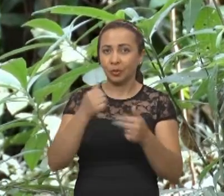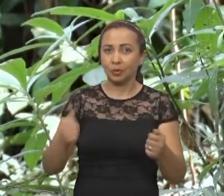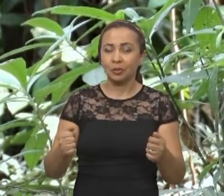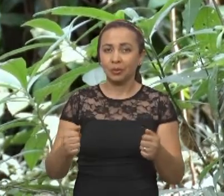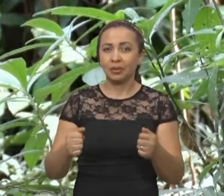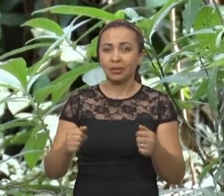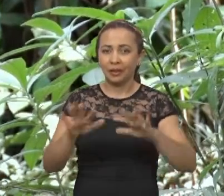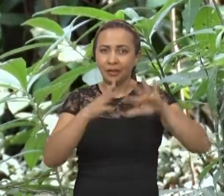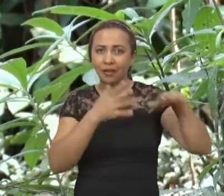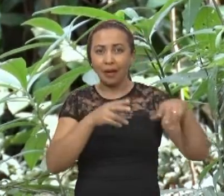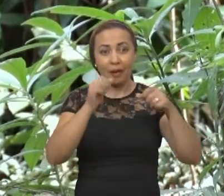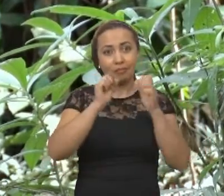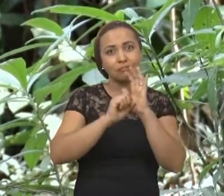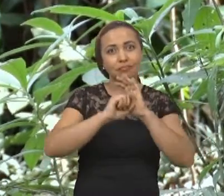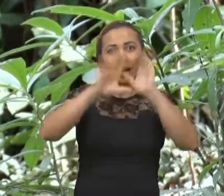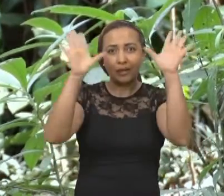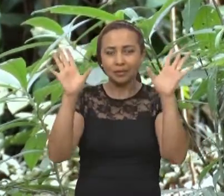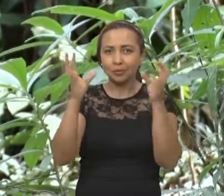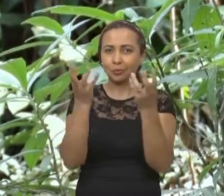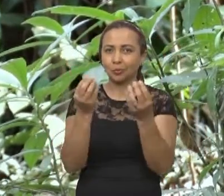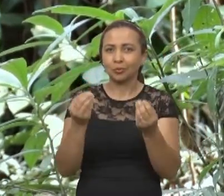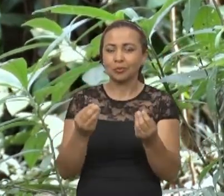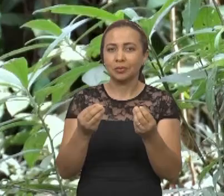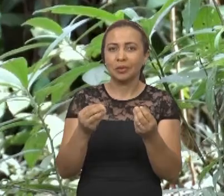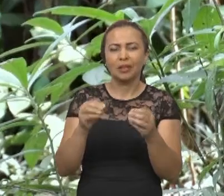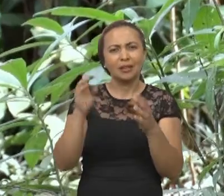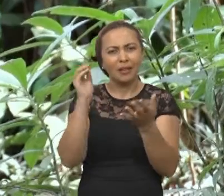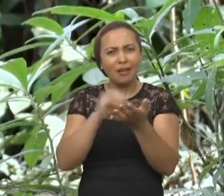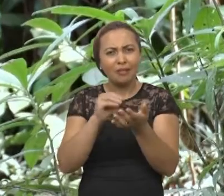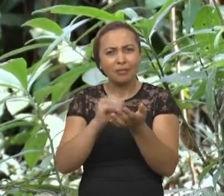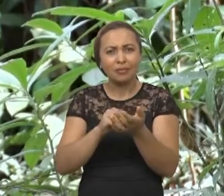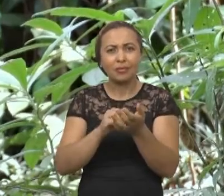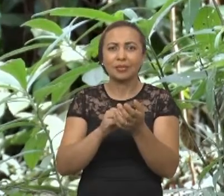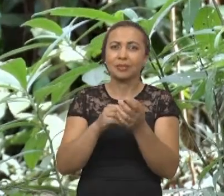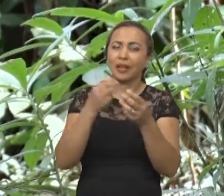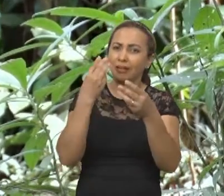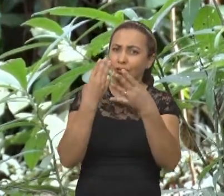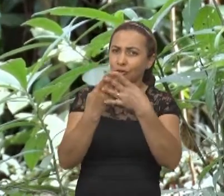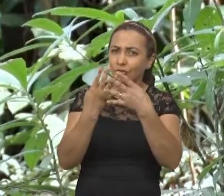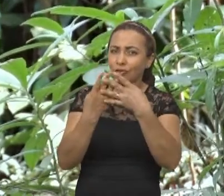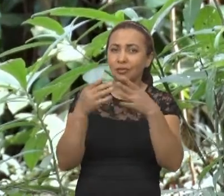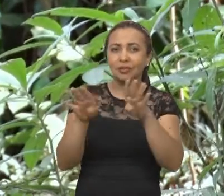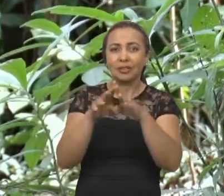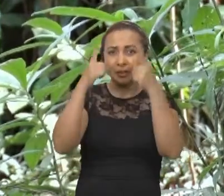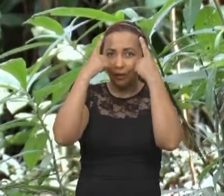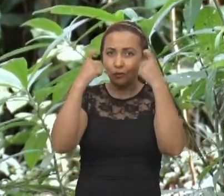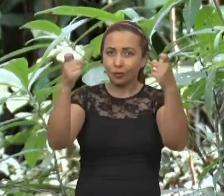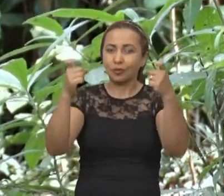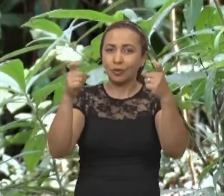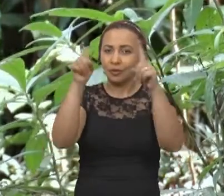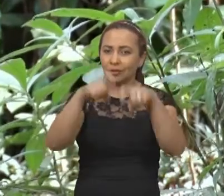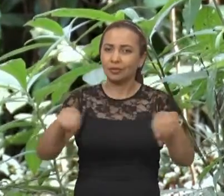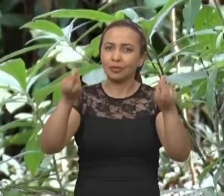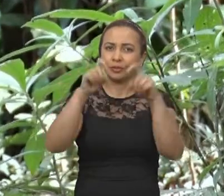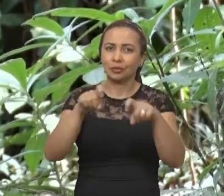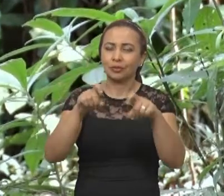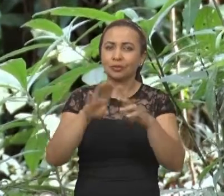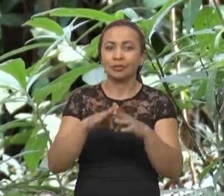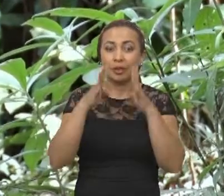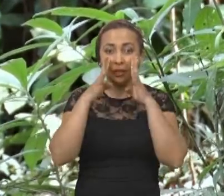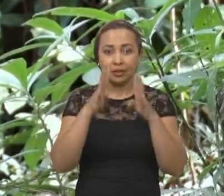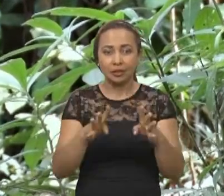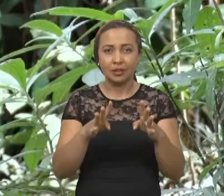isso, questões do universo virtual ficaram evidentes, desde as precárias infraestruturas de rede até as violências